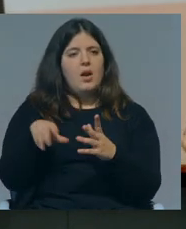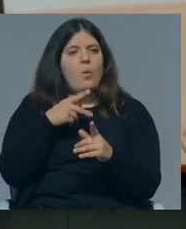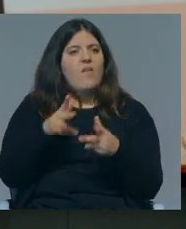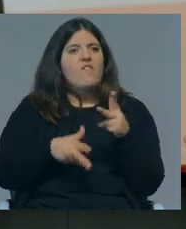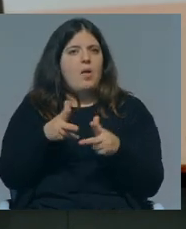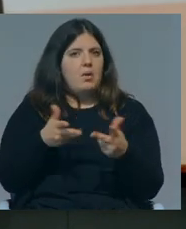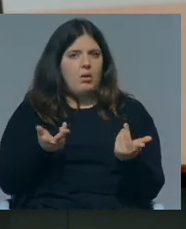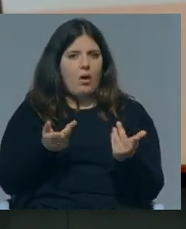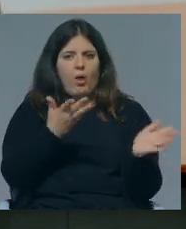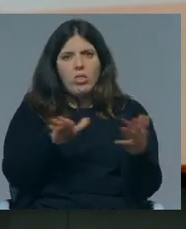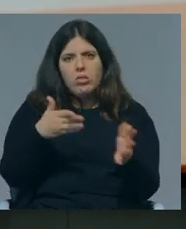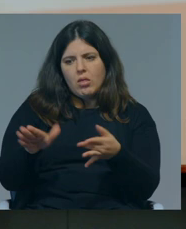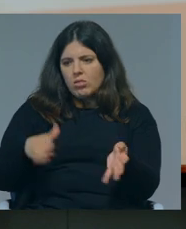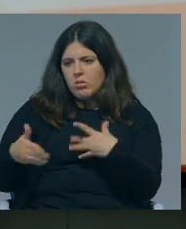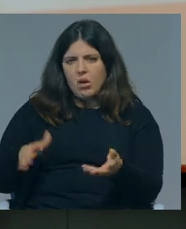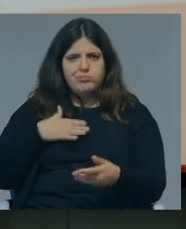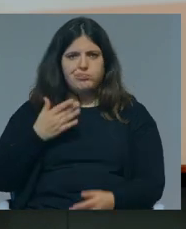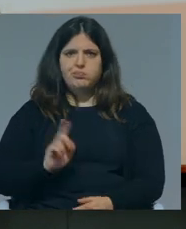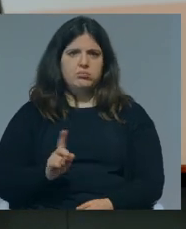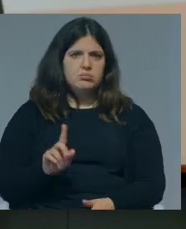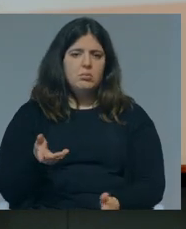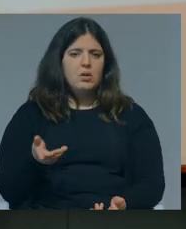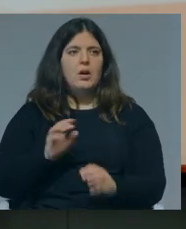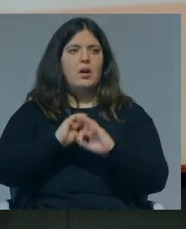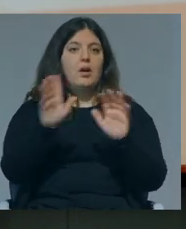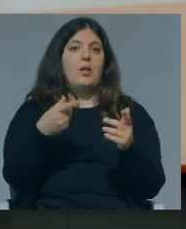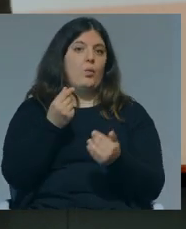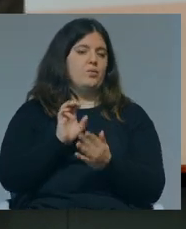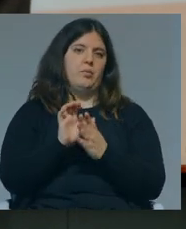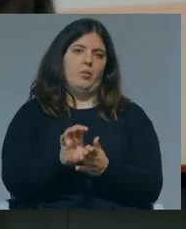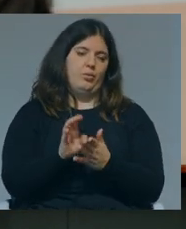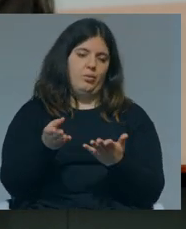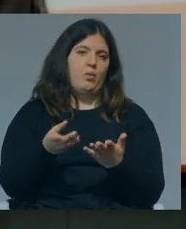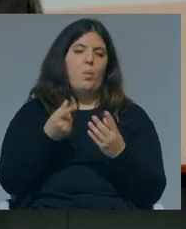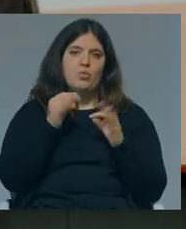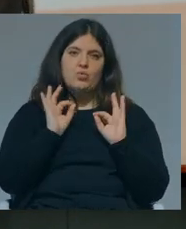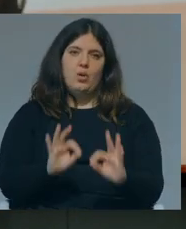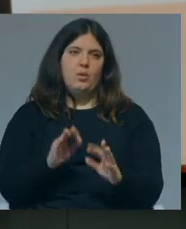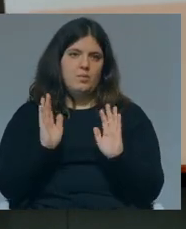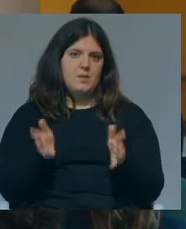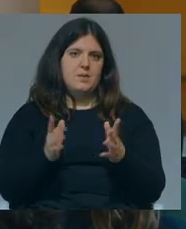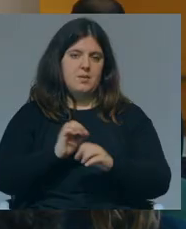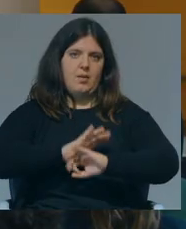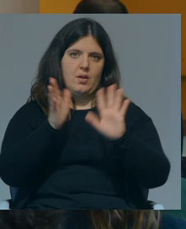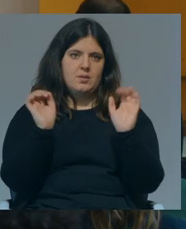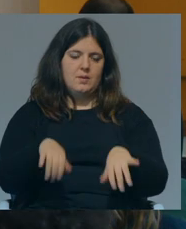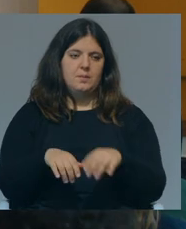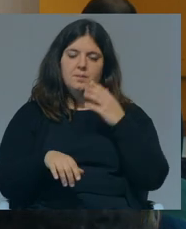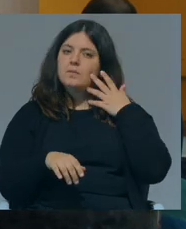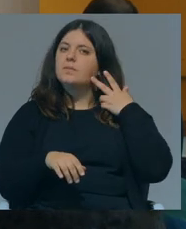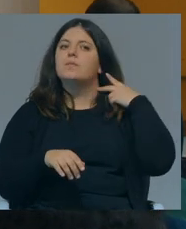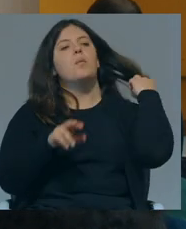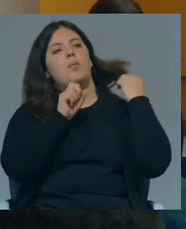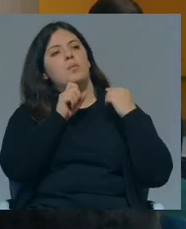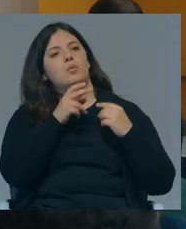e fábrica, é isso tudo que nós não queremos, não é? Portanto, claro, investimento muito sério, óbvio. Posso outra